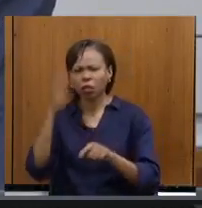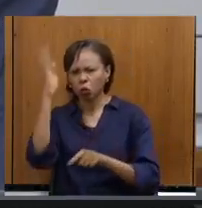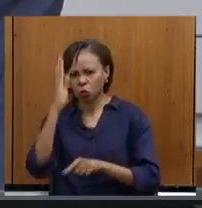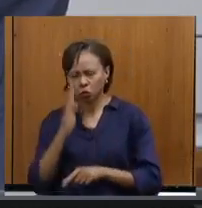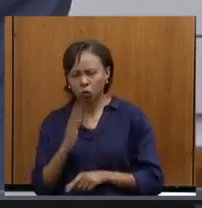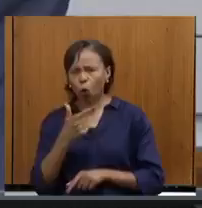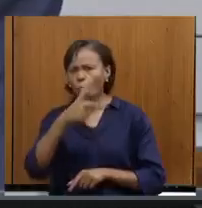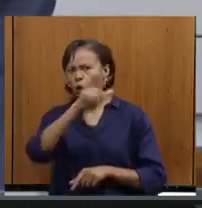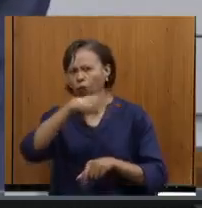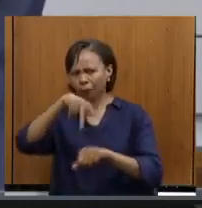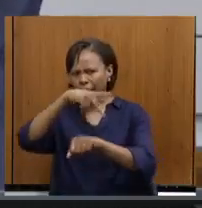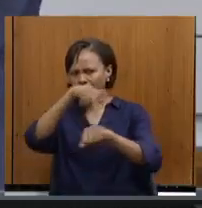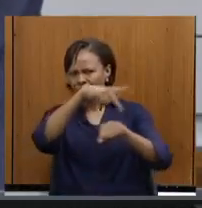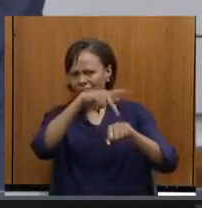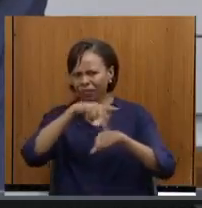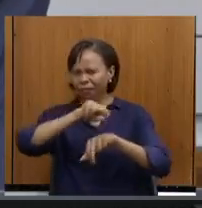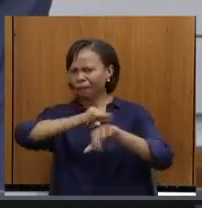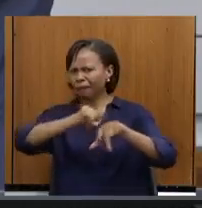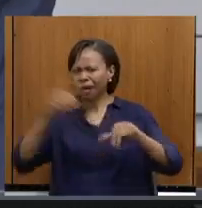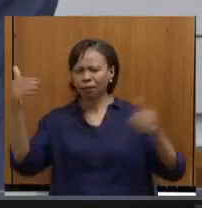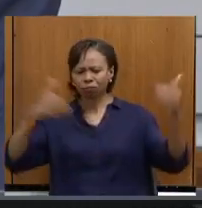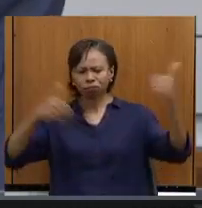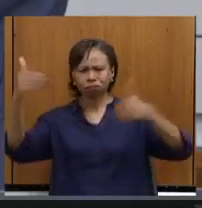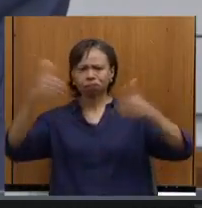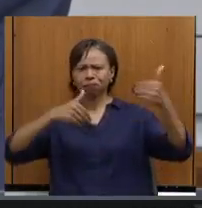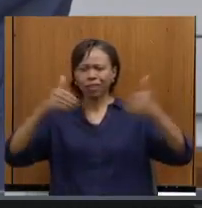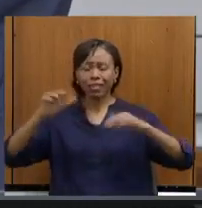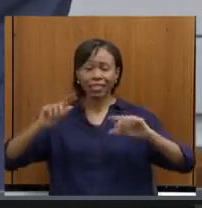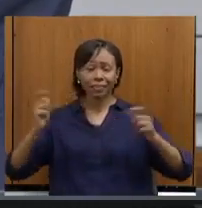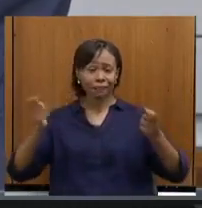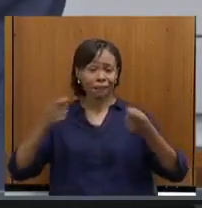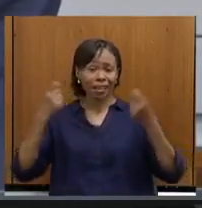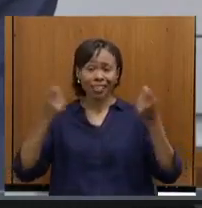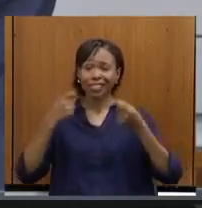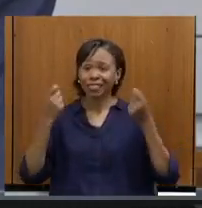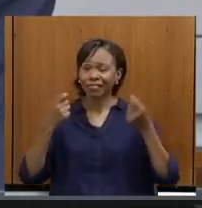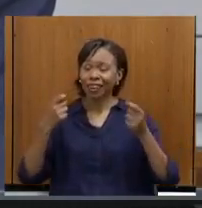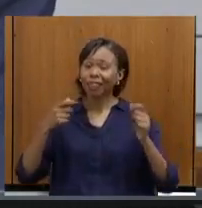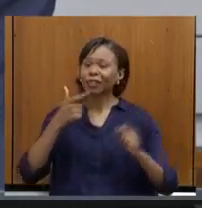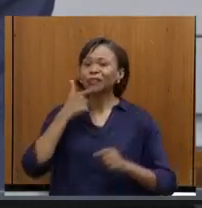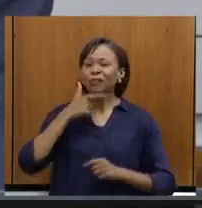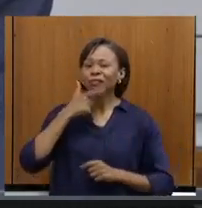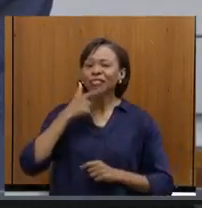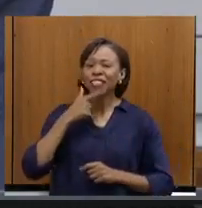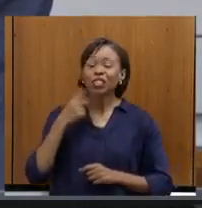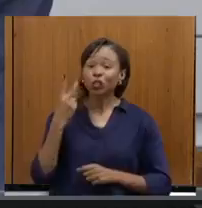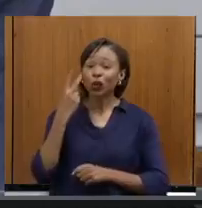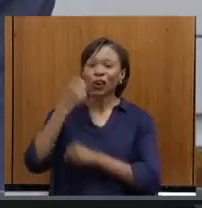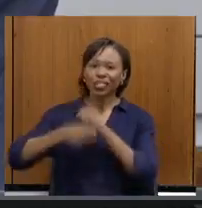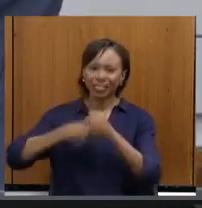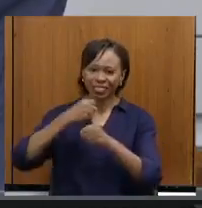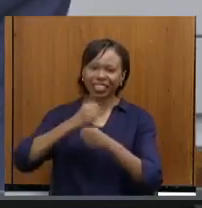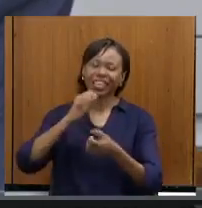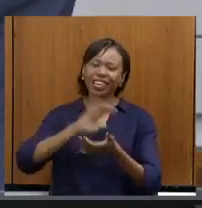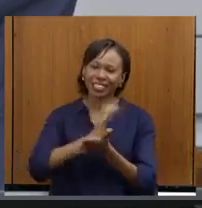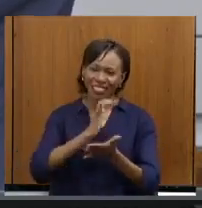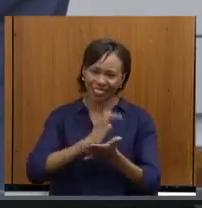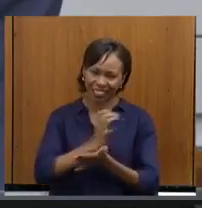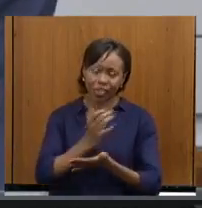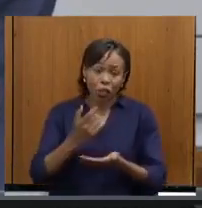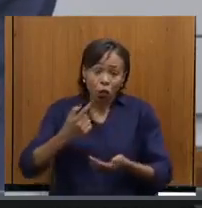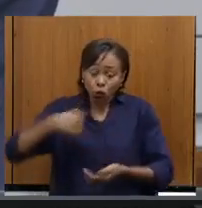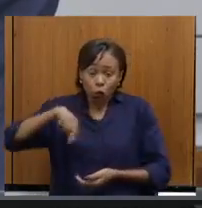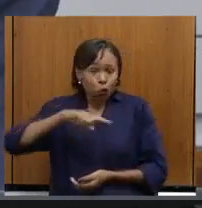países nesse Festival do Queijo que aconteceu pelo segundo ano consecutivo em Araxá, onde nós não